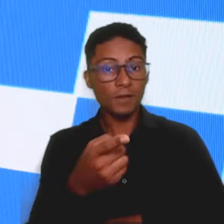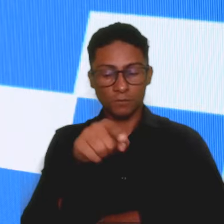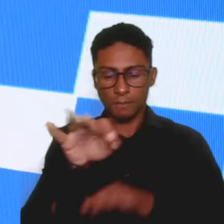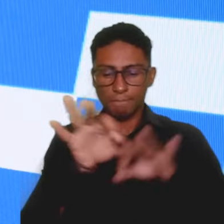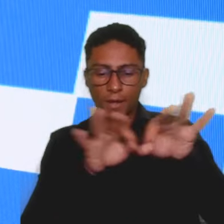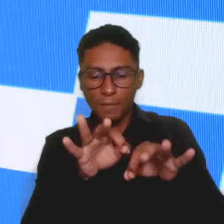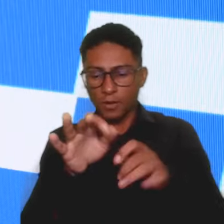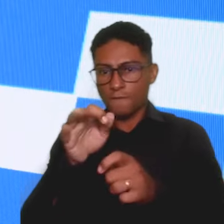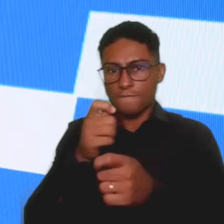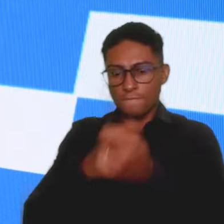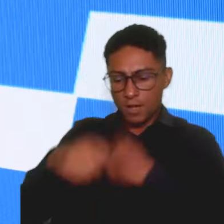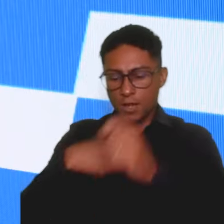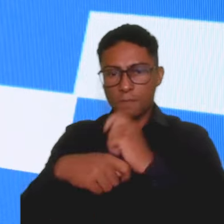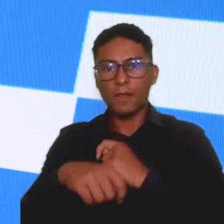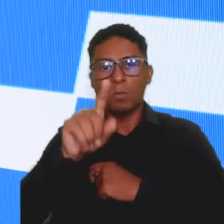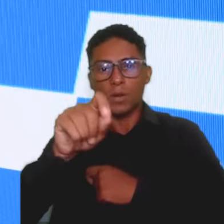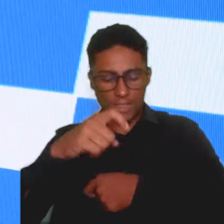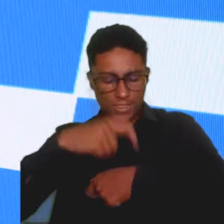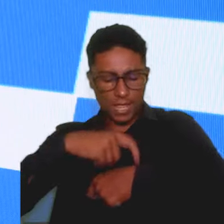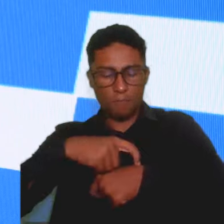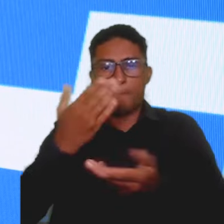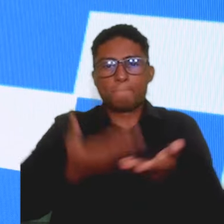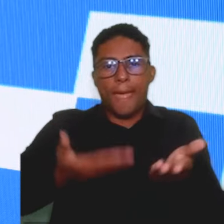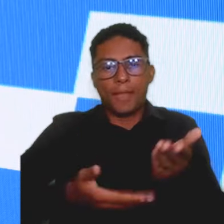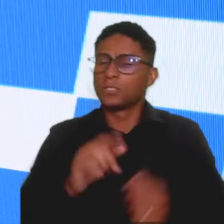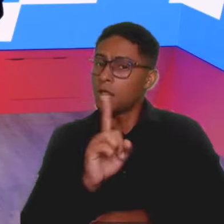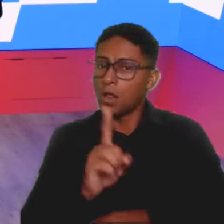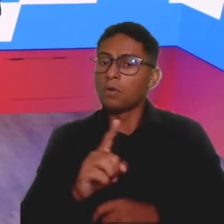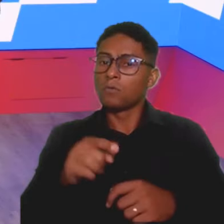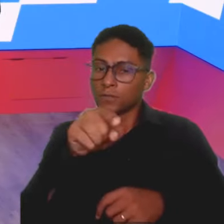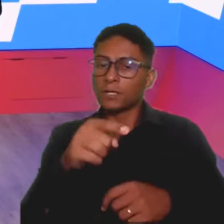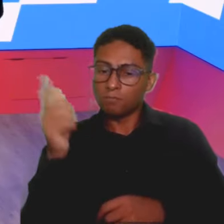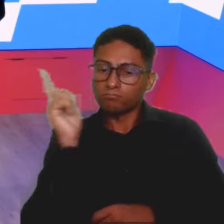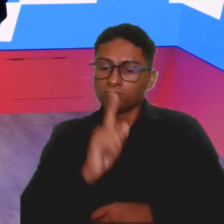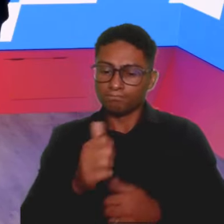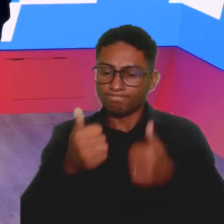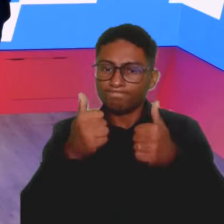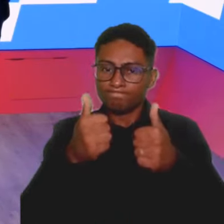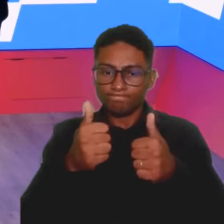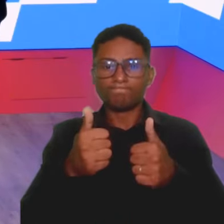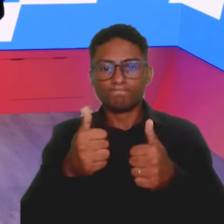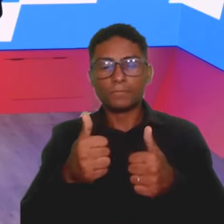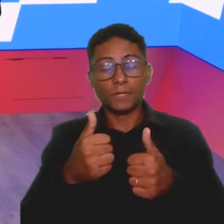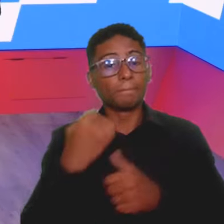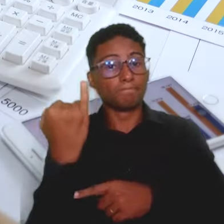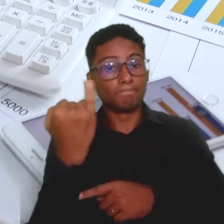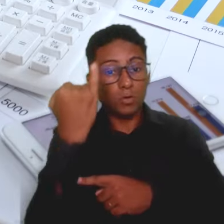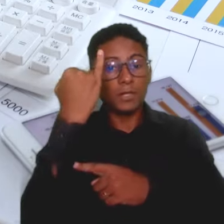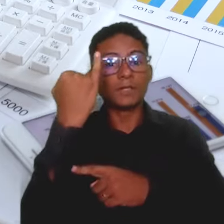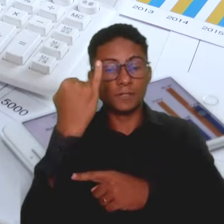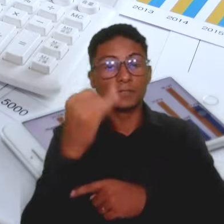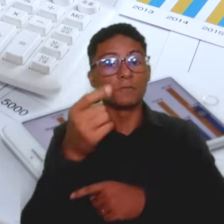planejamento financeiro, não é um gasto de tempo. É um investimento. É importante que ele enxergue,